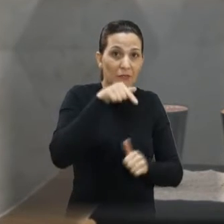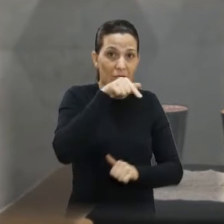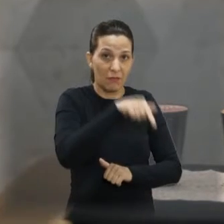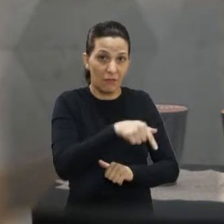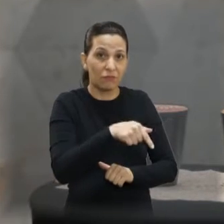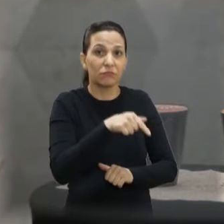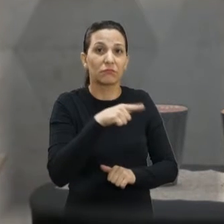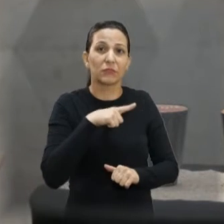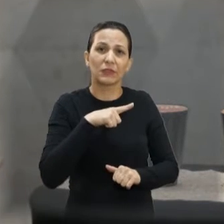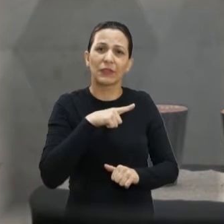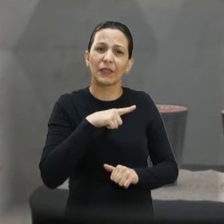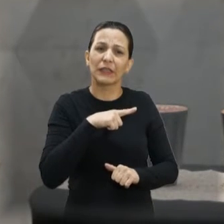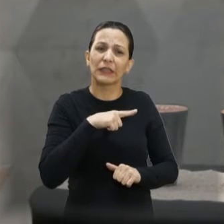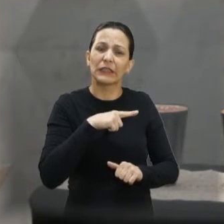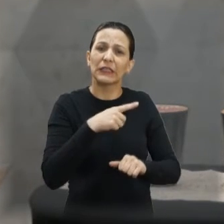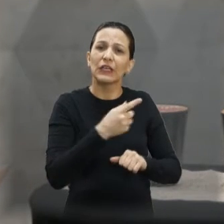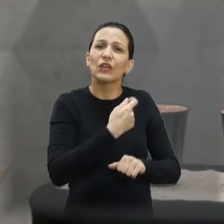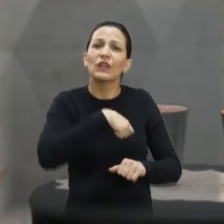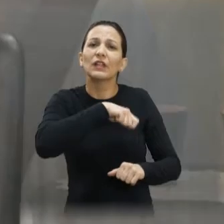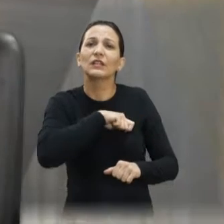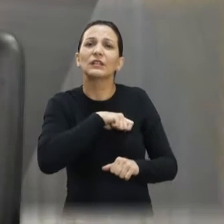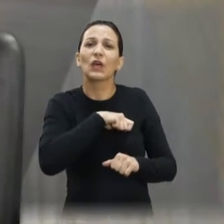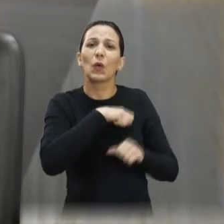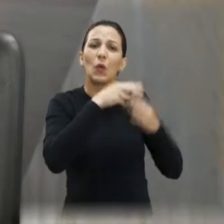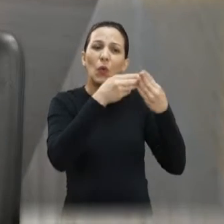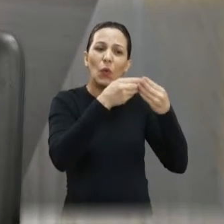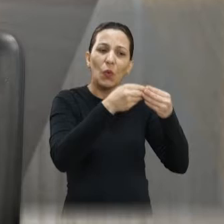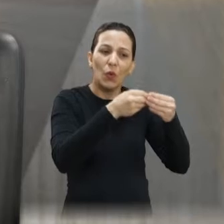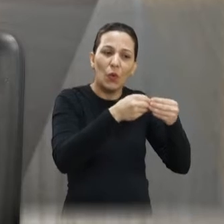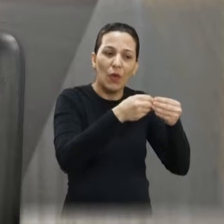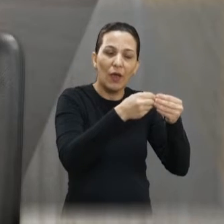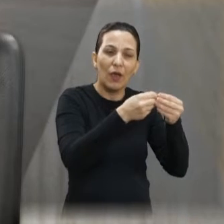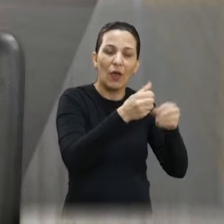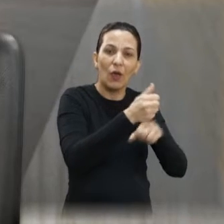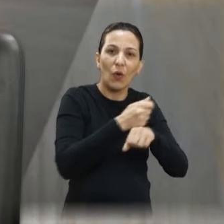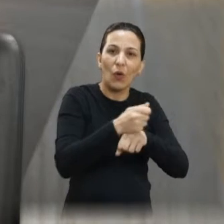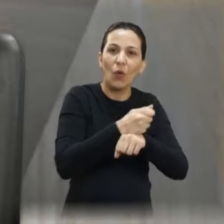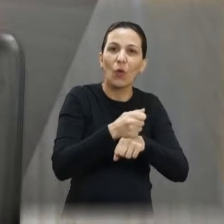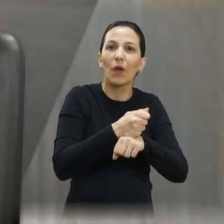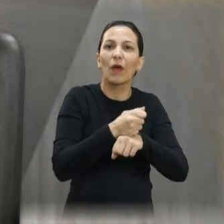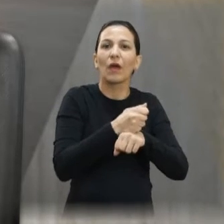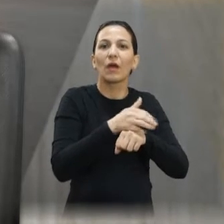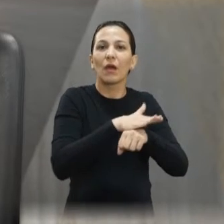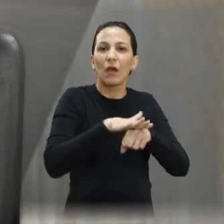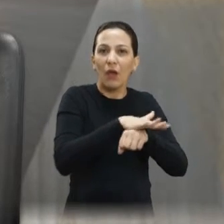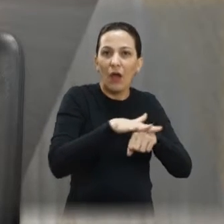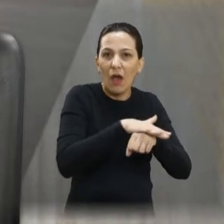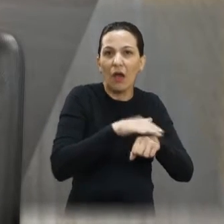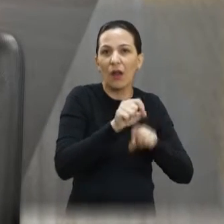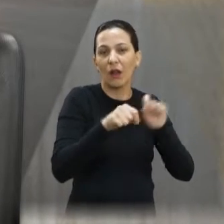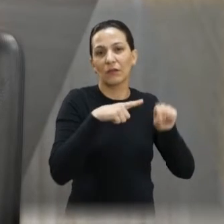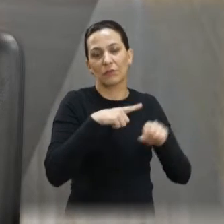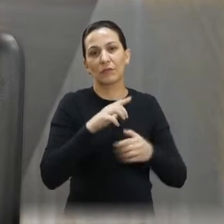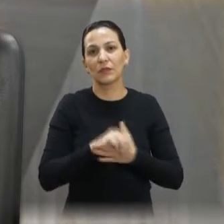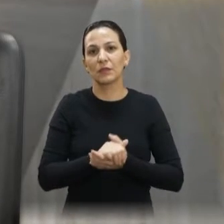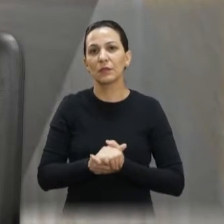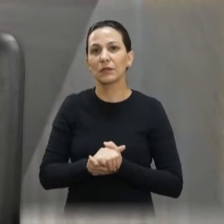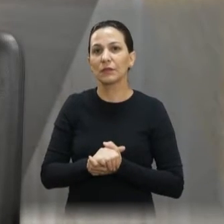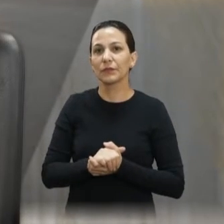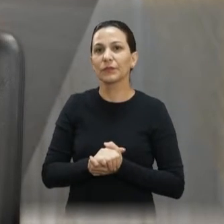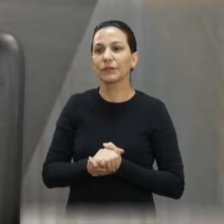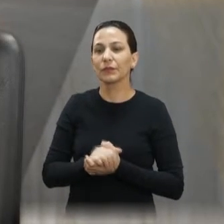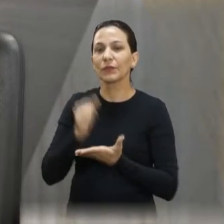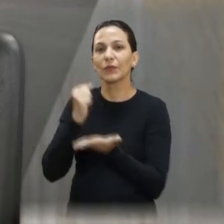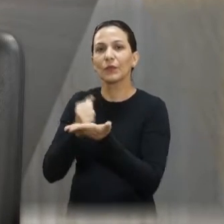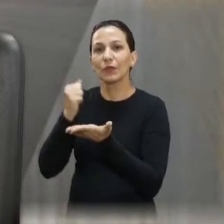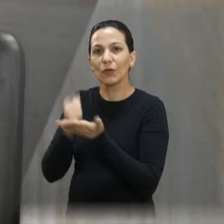pediu para que fosse feita uma zeladoria na praça. Ah, sim. Atendimento da população também. Fiz indicação também, protocolei, e